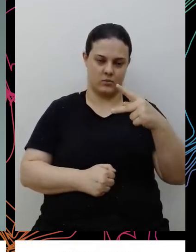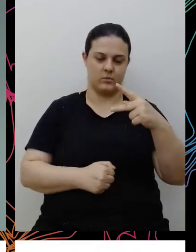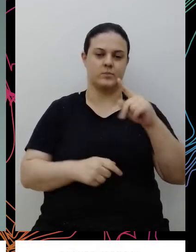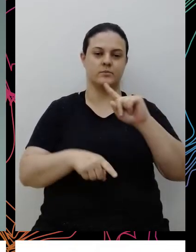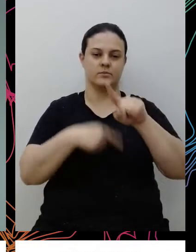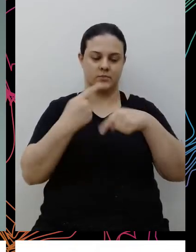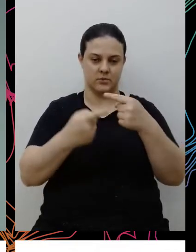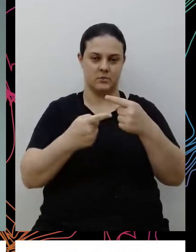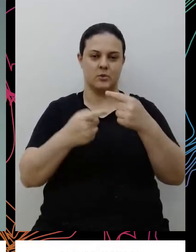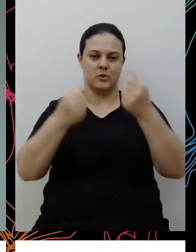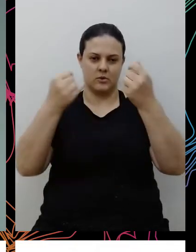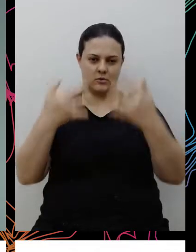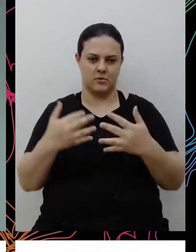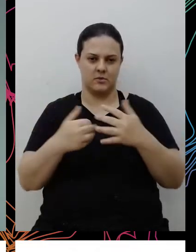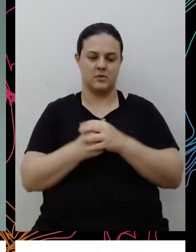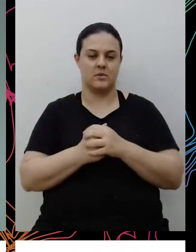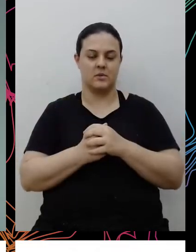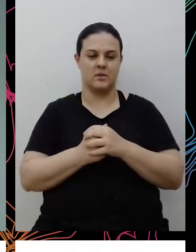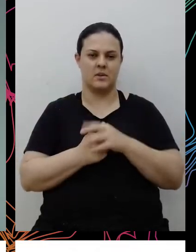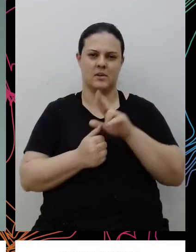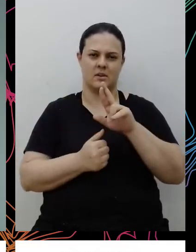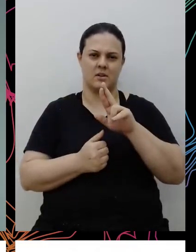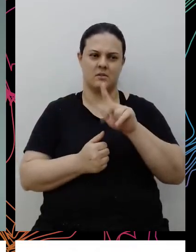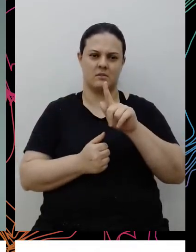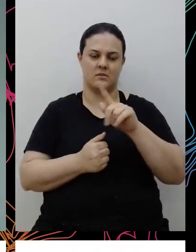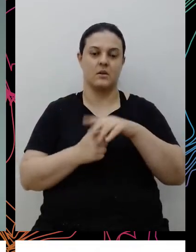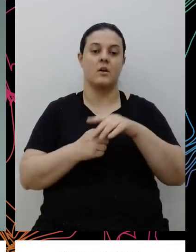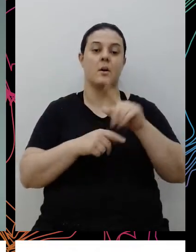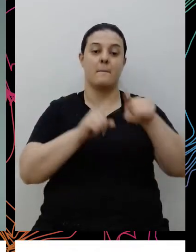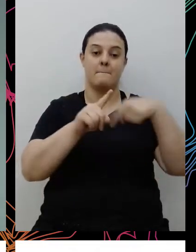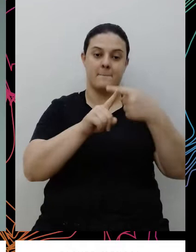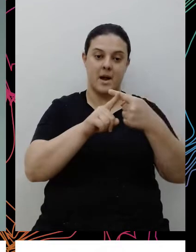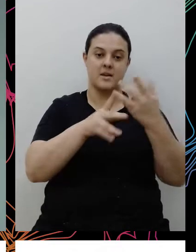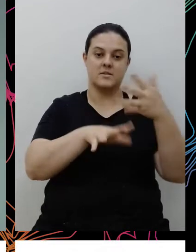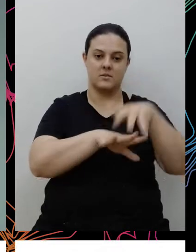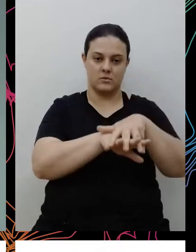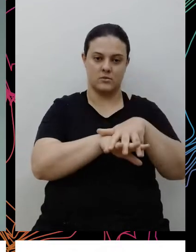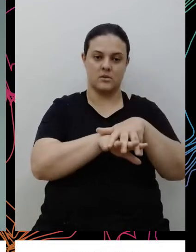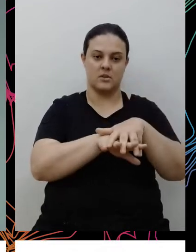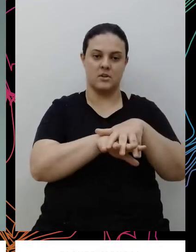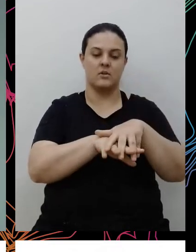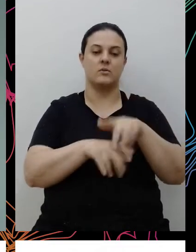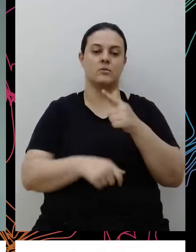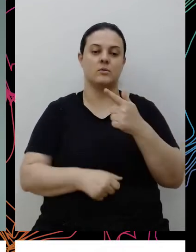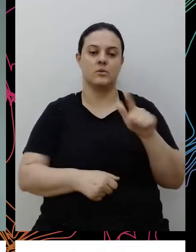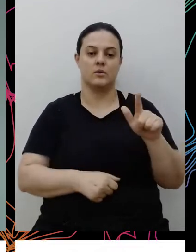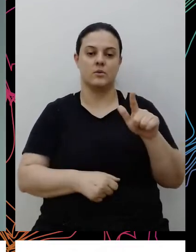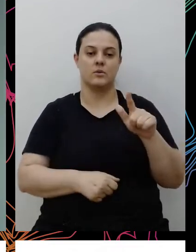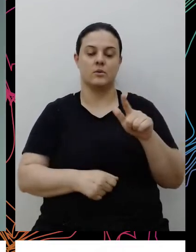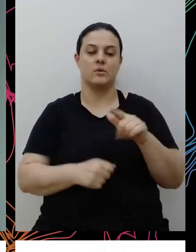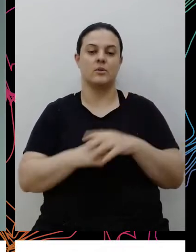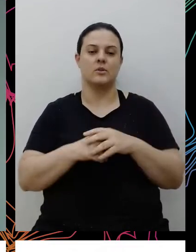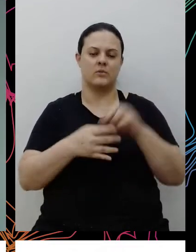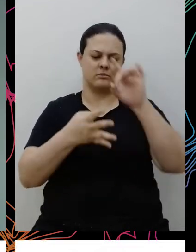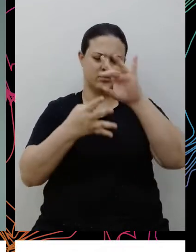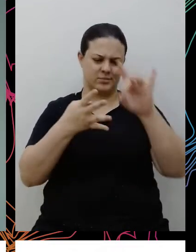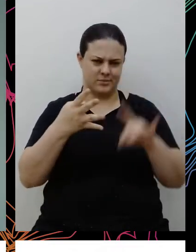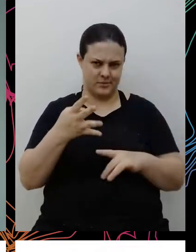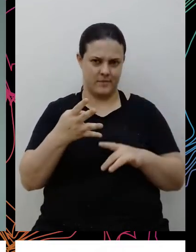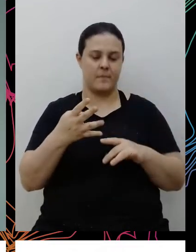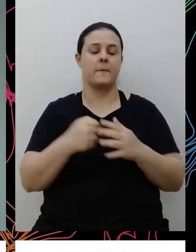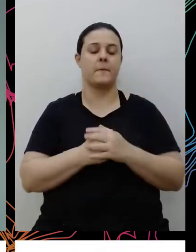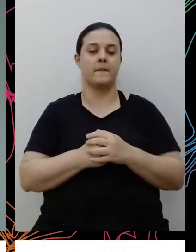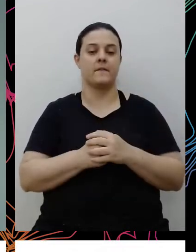mais sobre o Garu. O Mais Inclusão e o Todes, que é o de diversidade sexual. Então a gente tem os grupos de afinidade, a